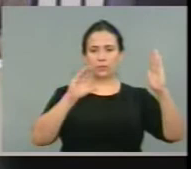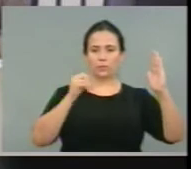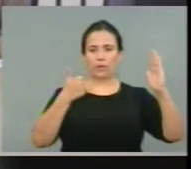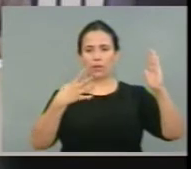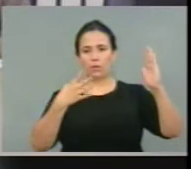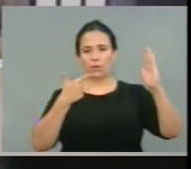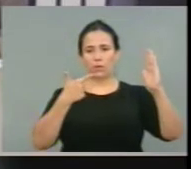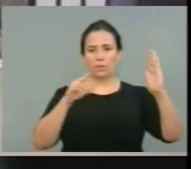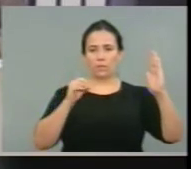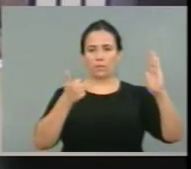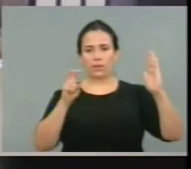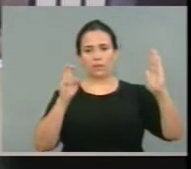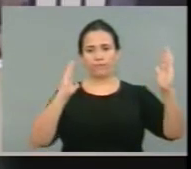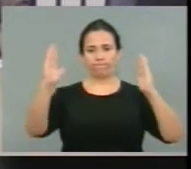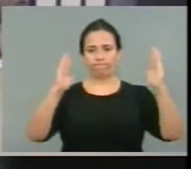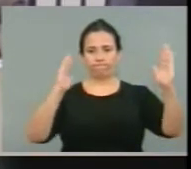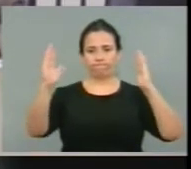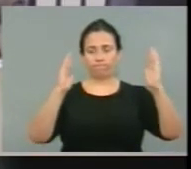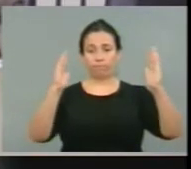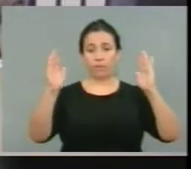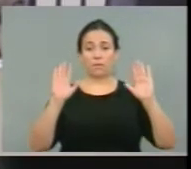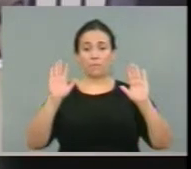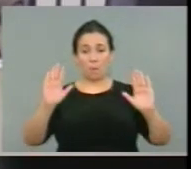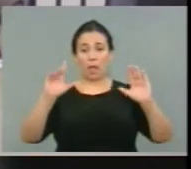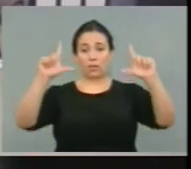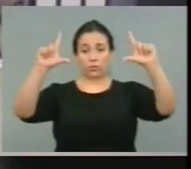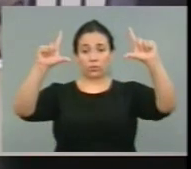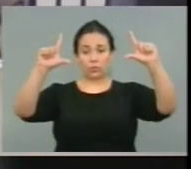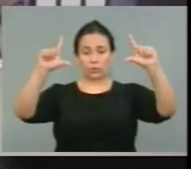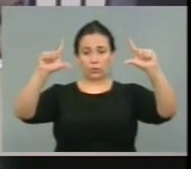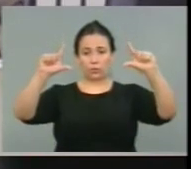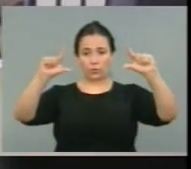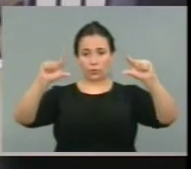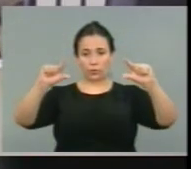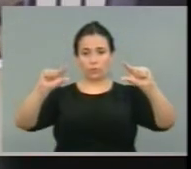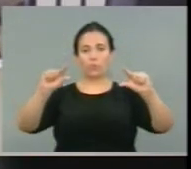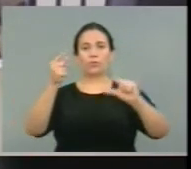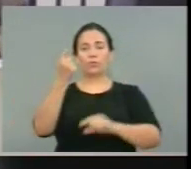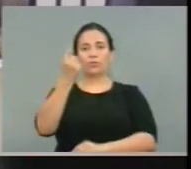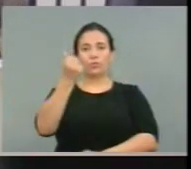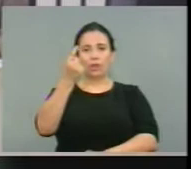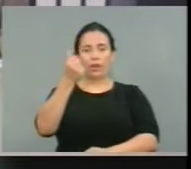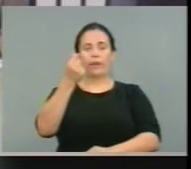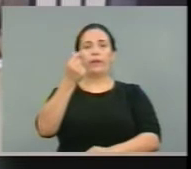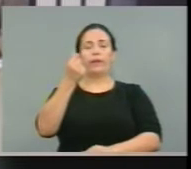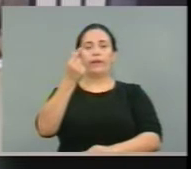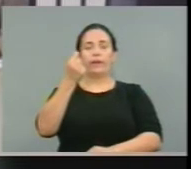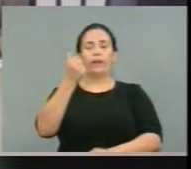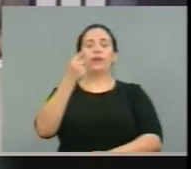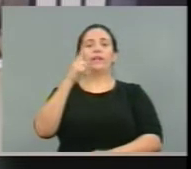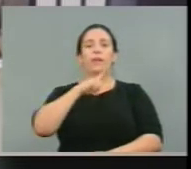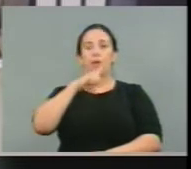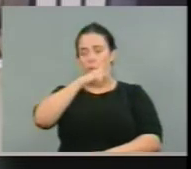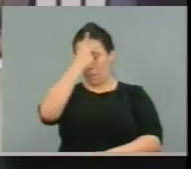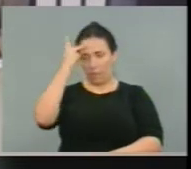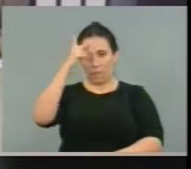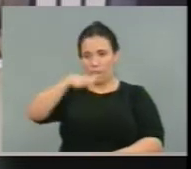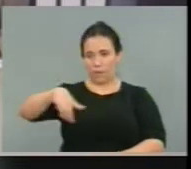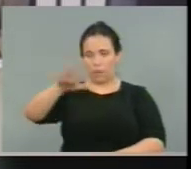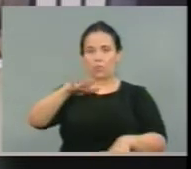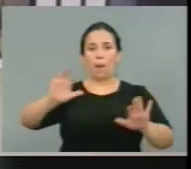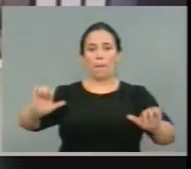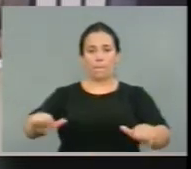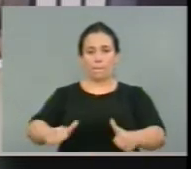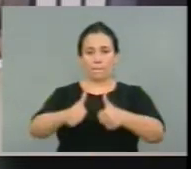2016, esses dados. Mas, mesmo diminuindo a concentração de renda e melhorando a vida, tirando o povo da miséria, que foram 35